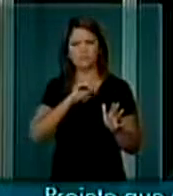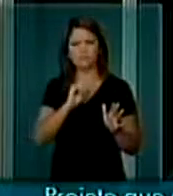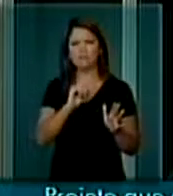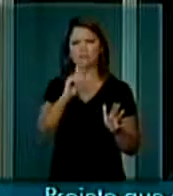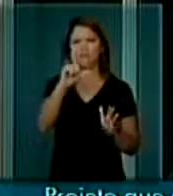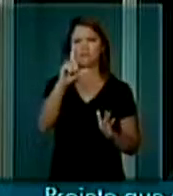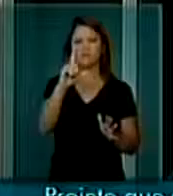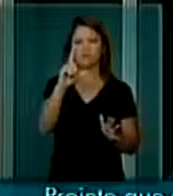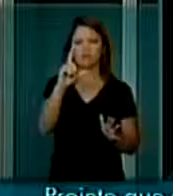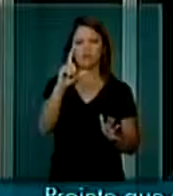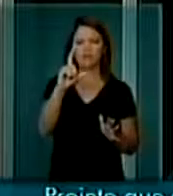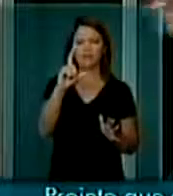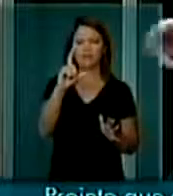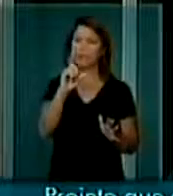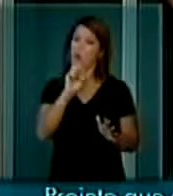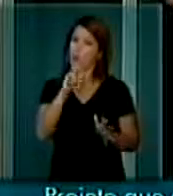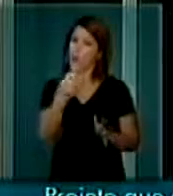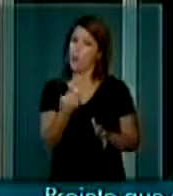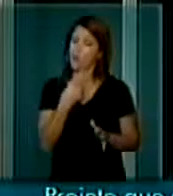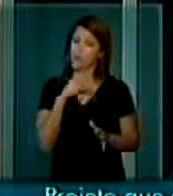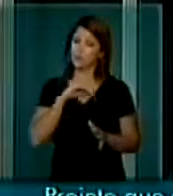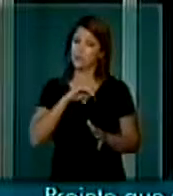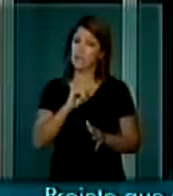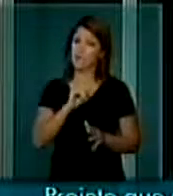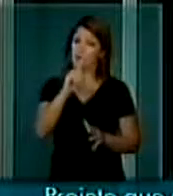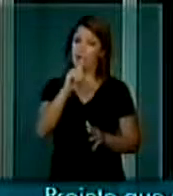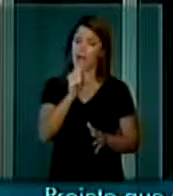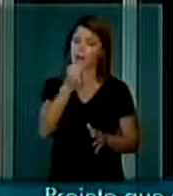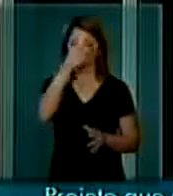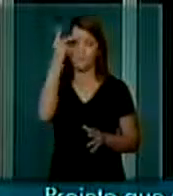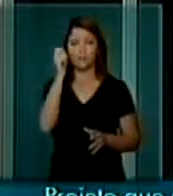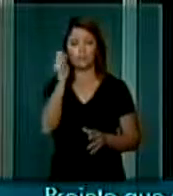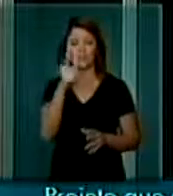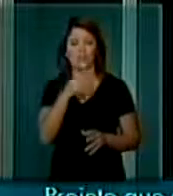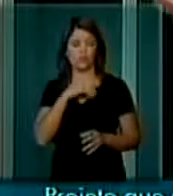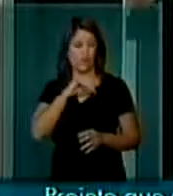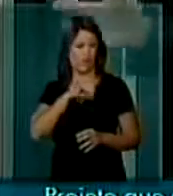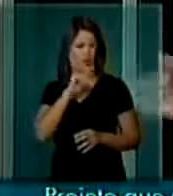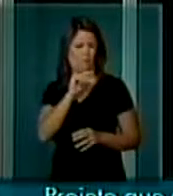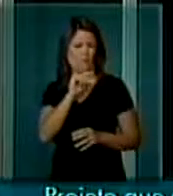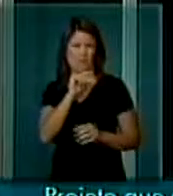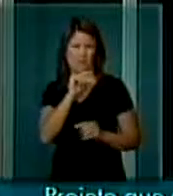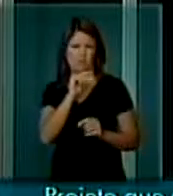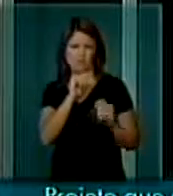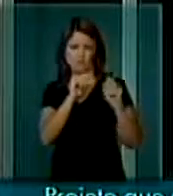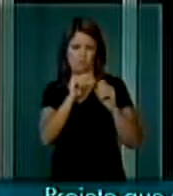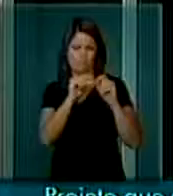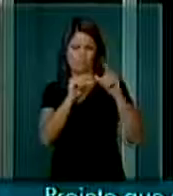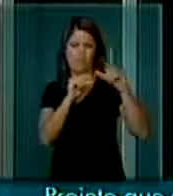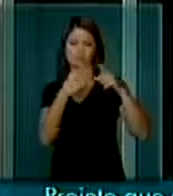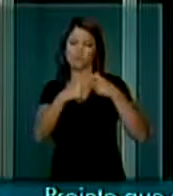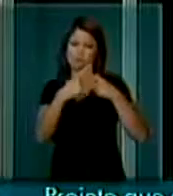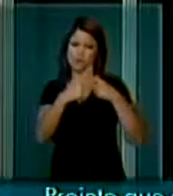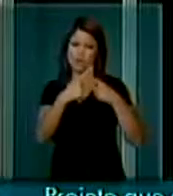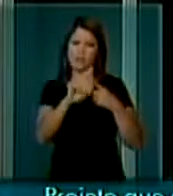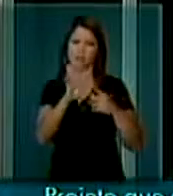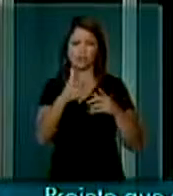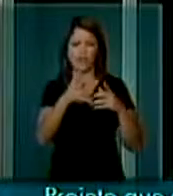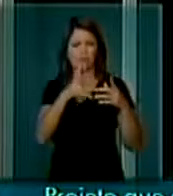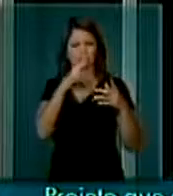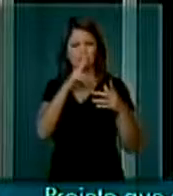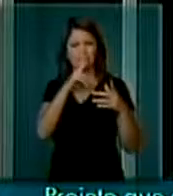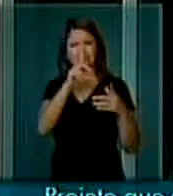um aumento para os aposentados ganham mais que o salário mínimo, aumento igual do salário mínimo, porque o salário vem se